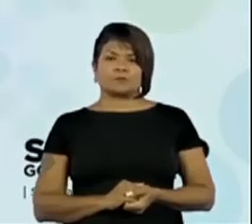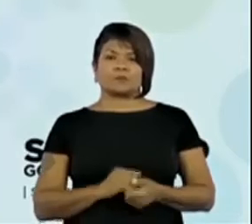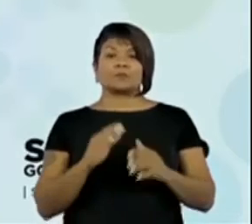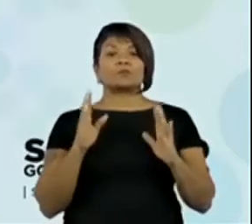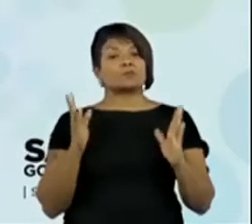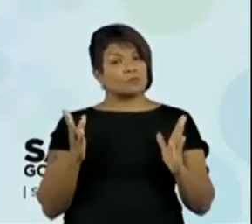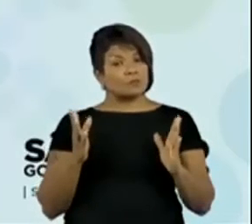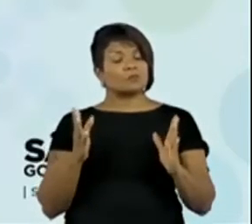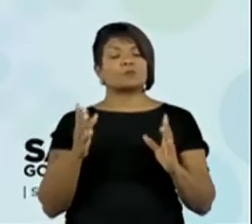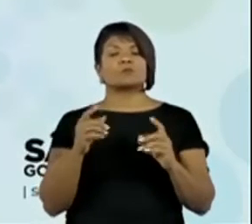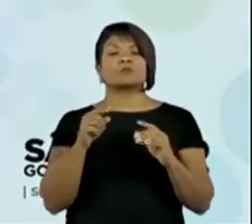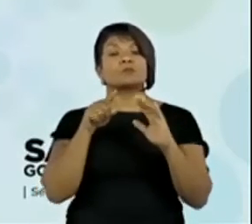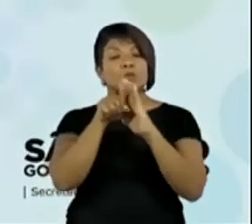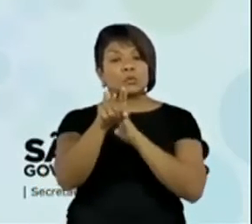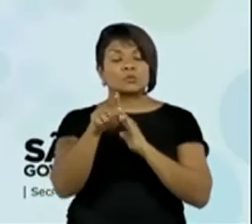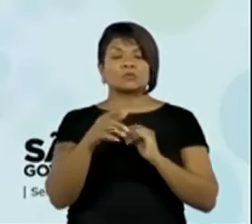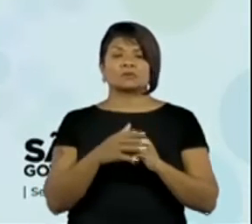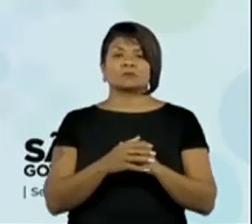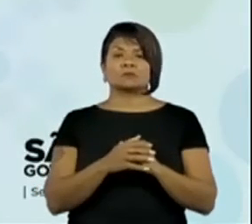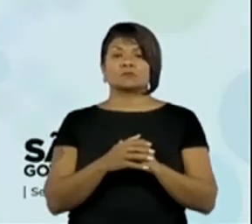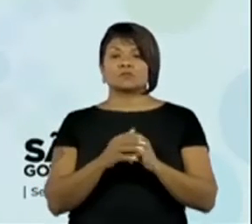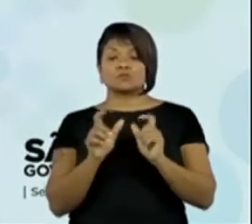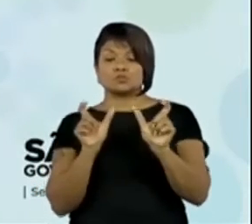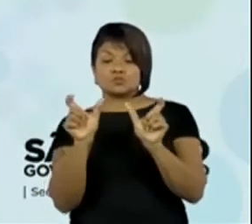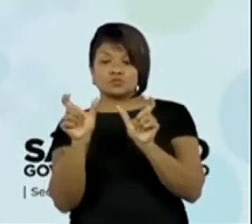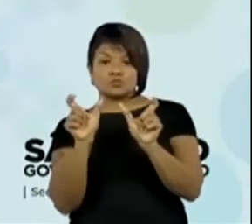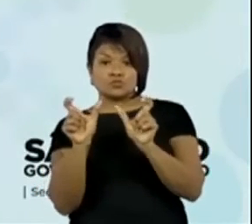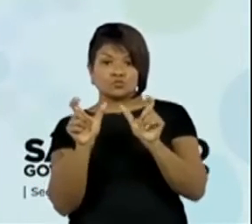Pode ser